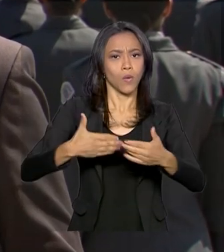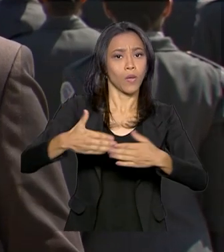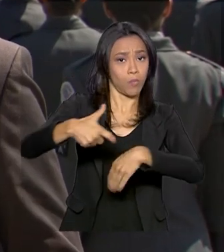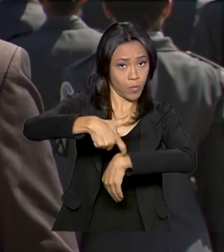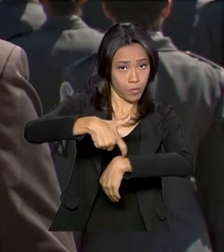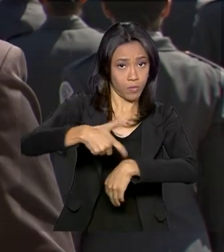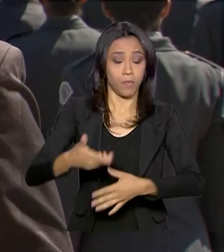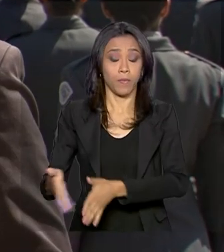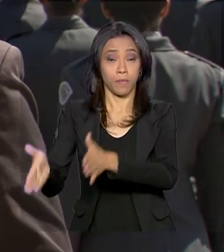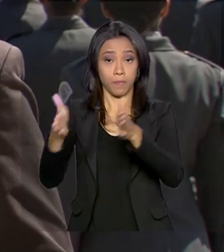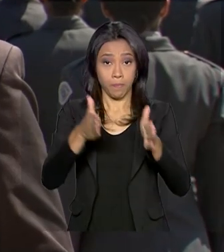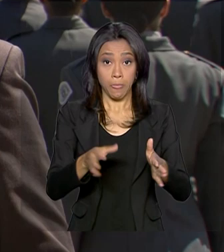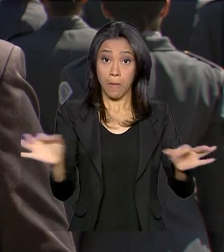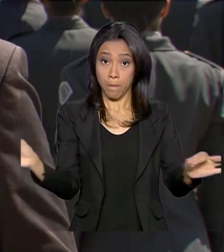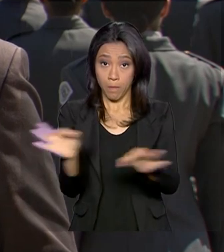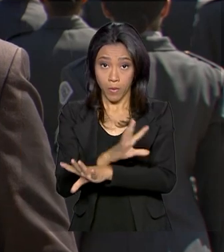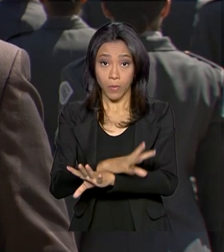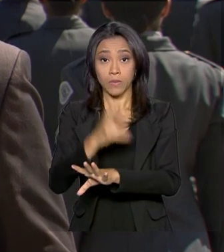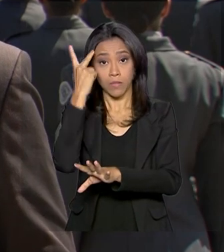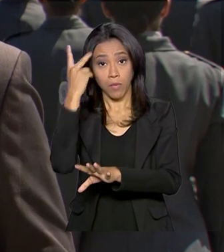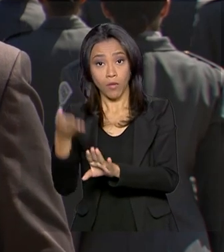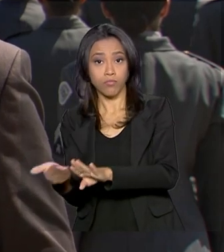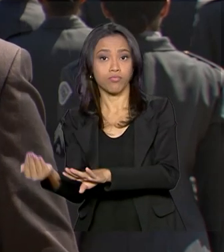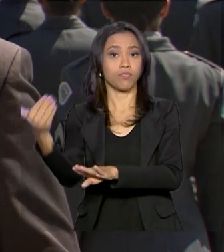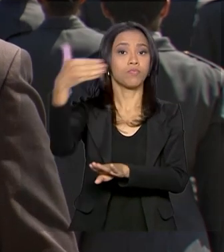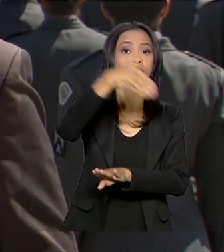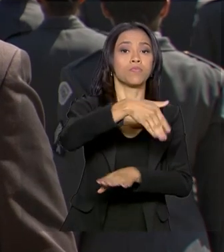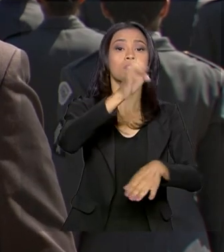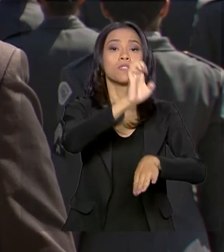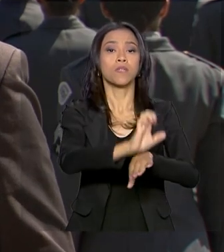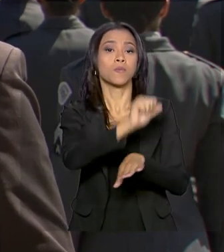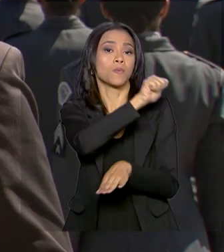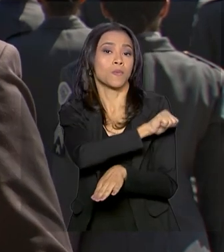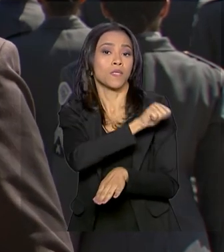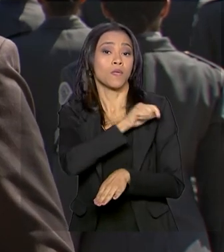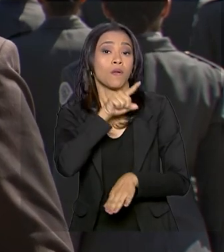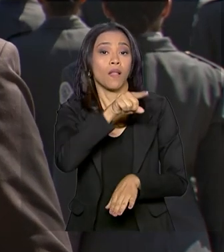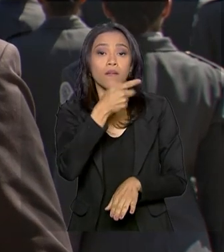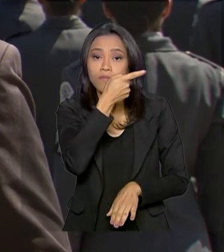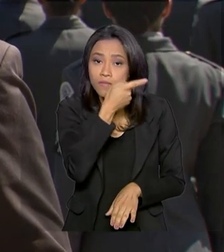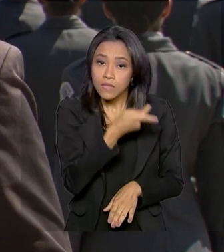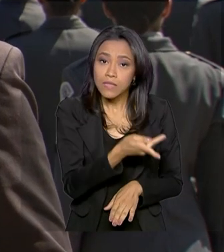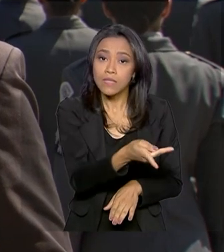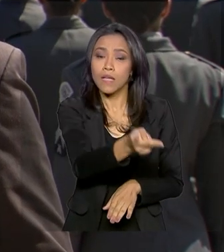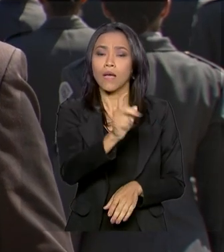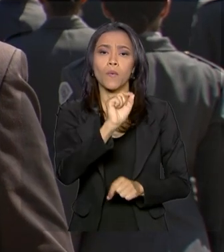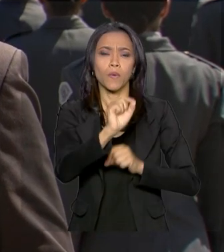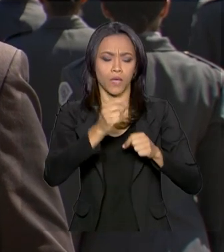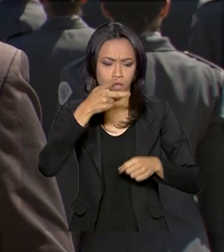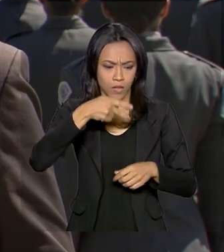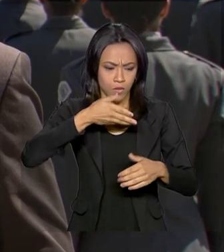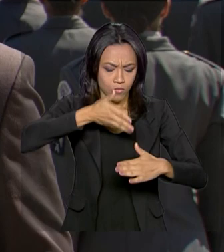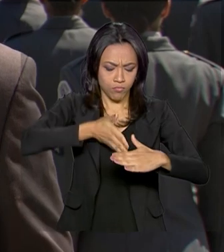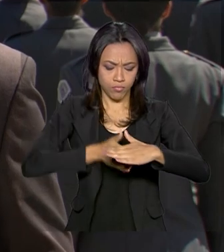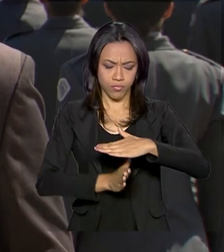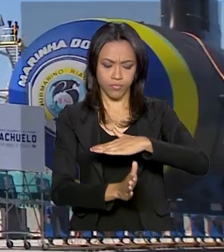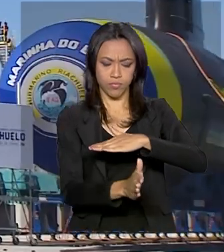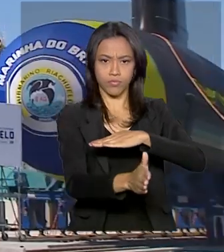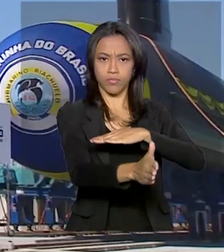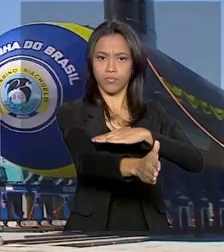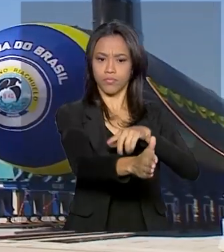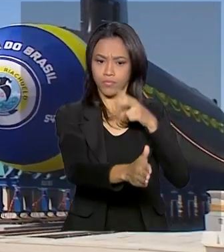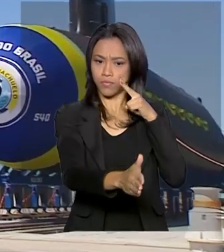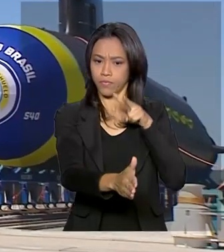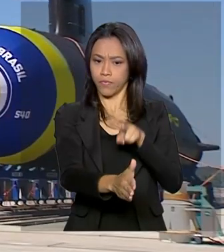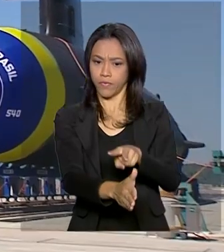De São Paulo, o presidente segue para a cidade do Rio de Janeiro, onde vai visitar o submarino Riachuelo e também participar